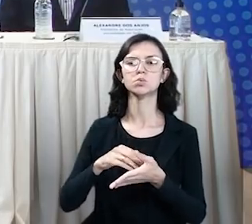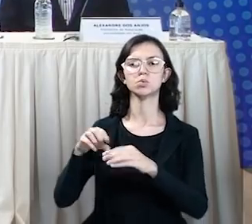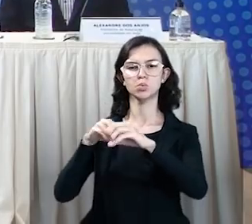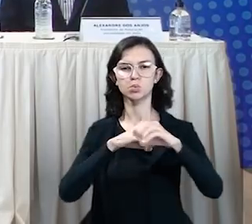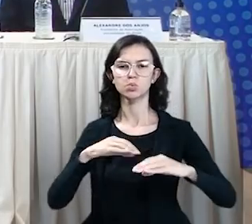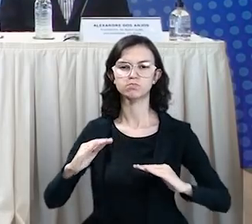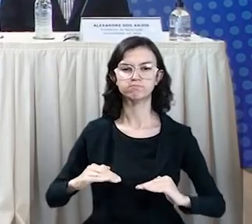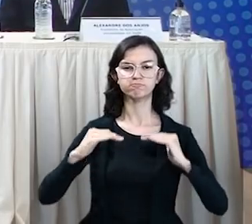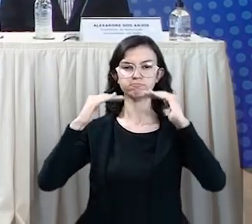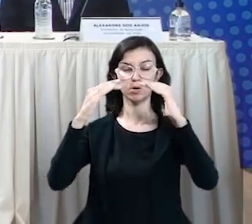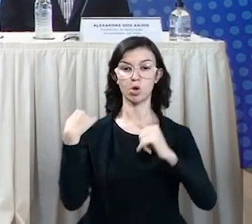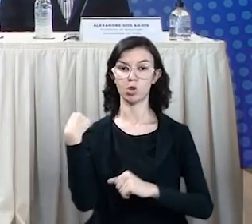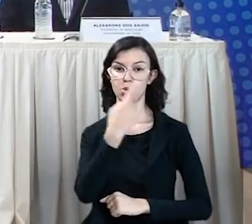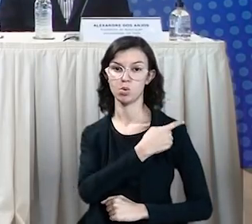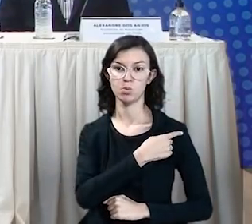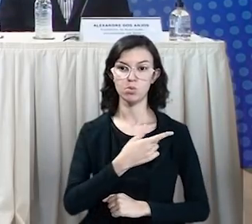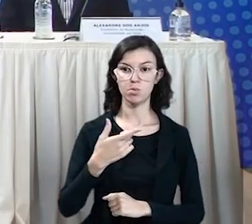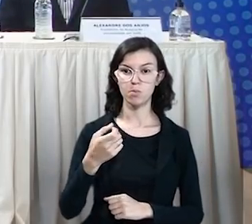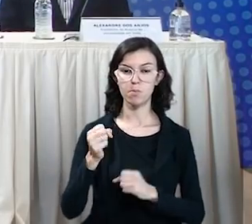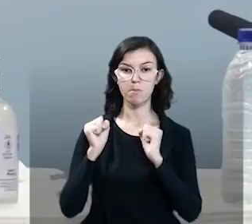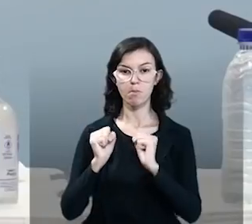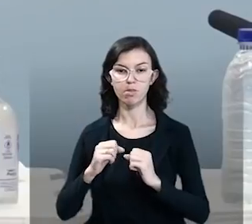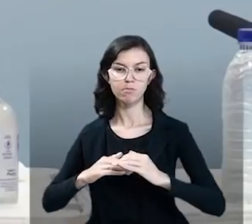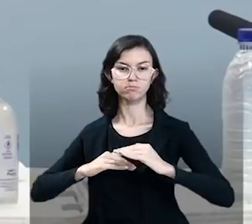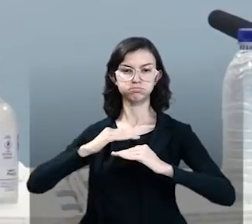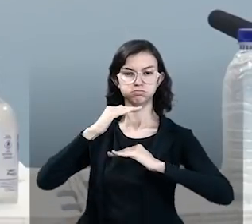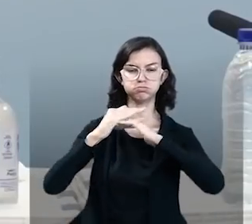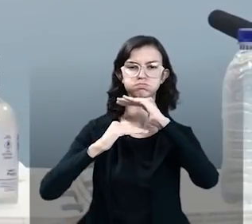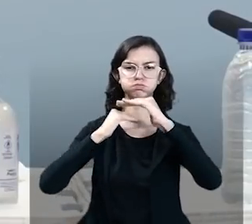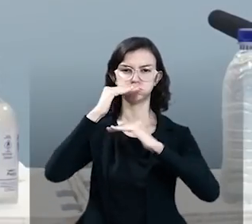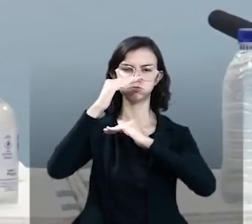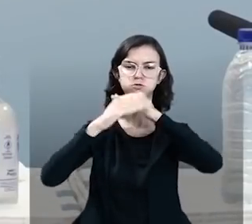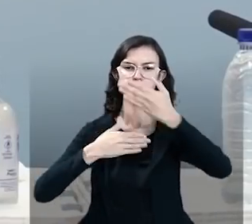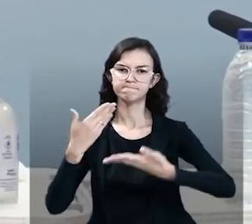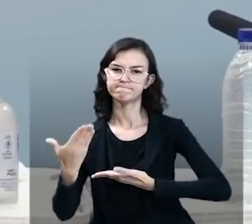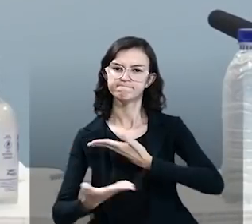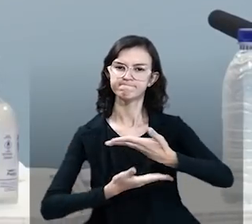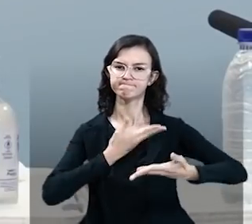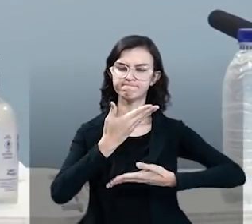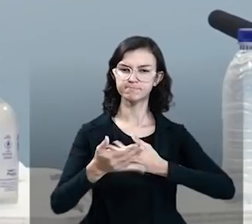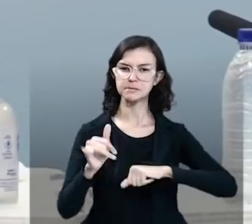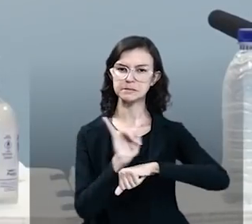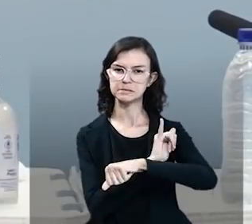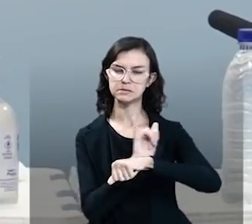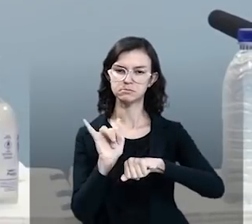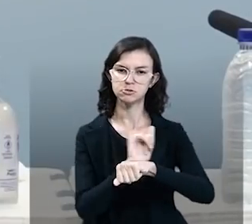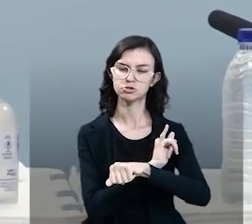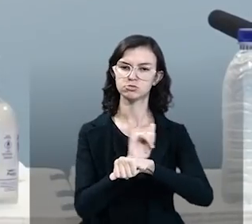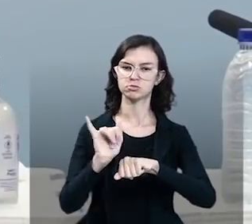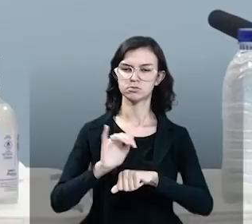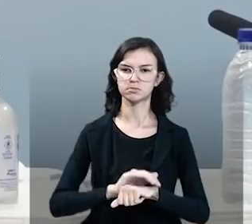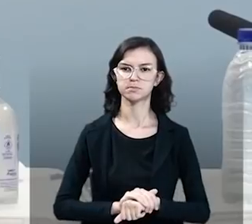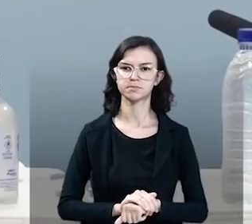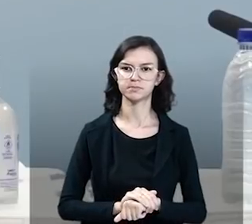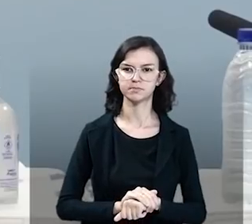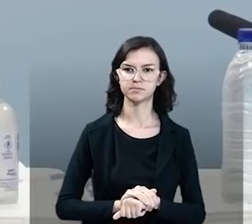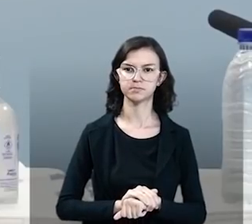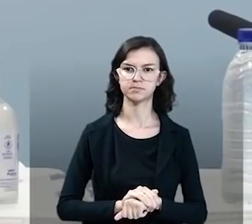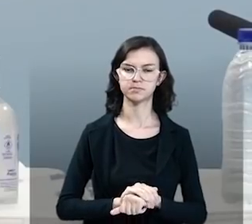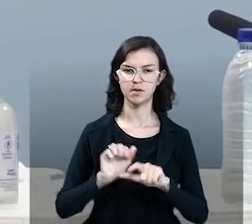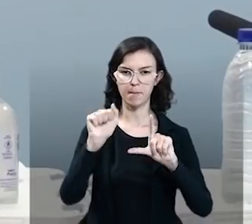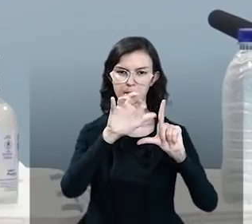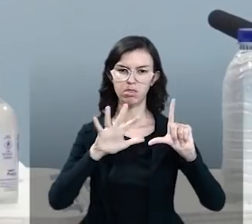podemos avançar numa estratégia de sinergia entre essas diversas ferramentas e também